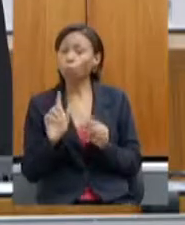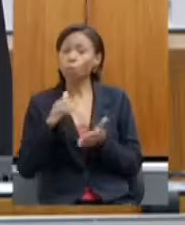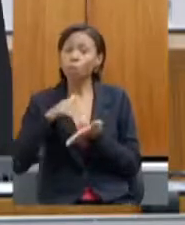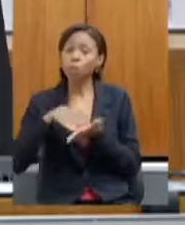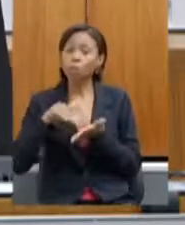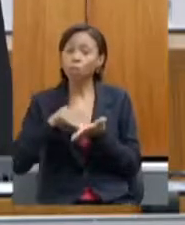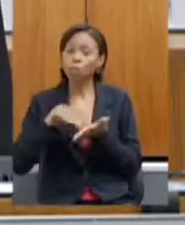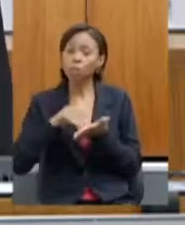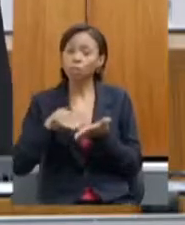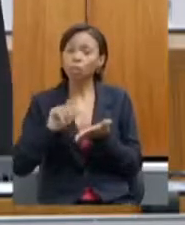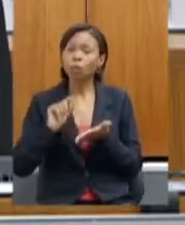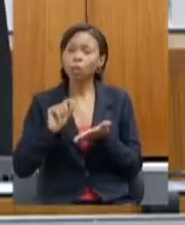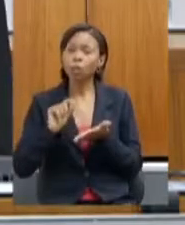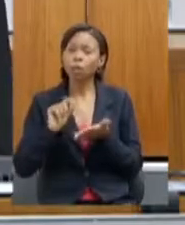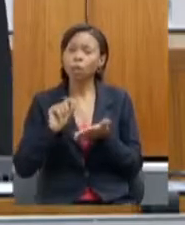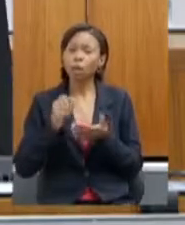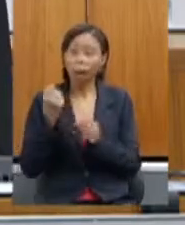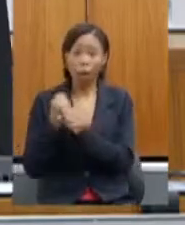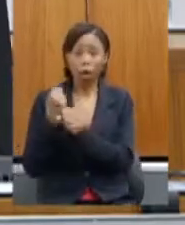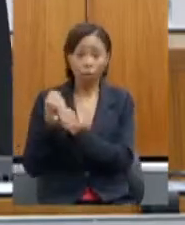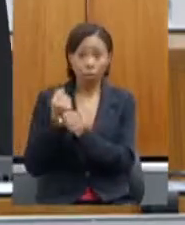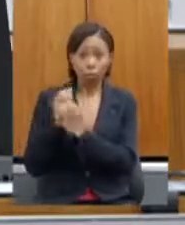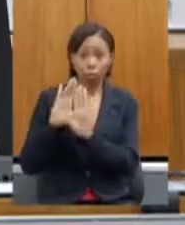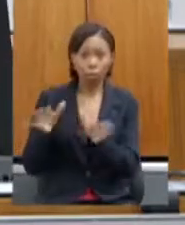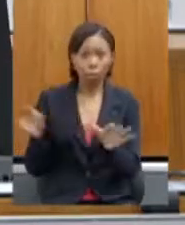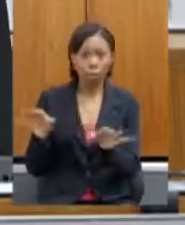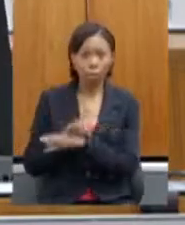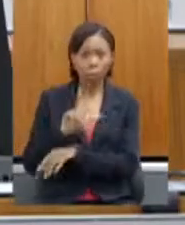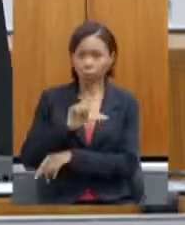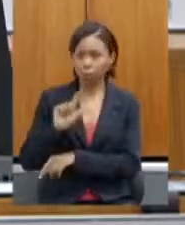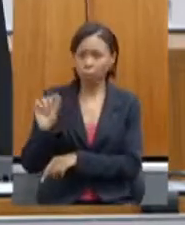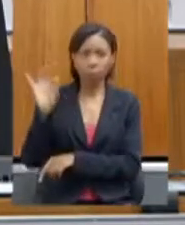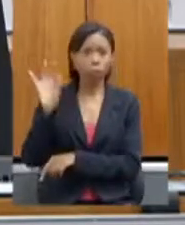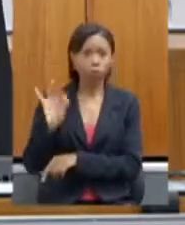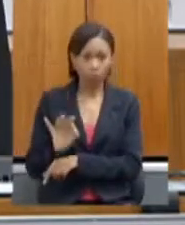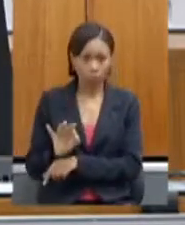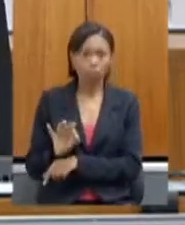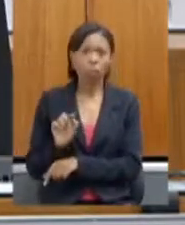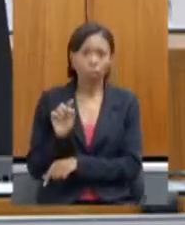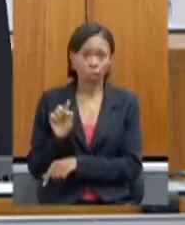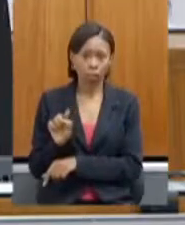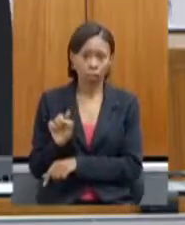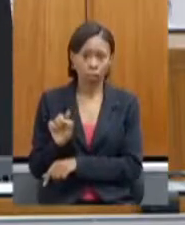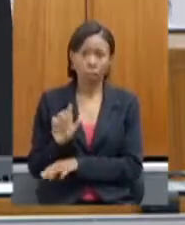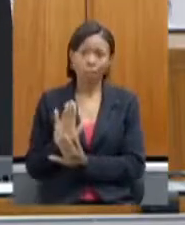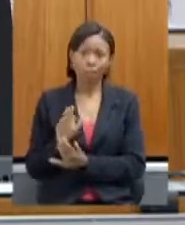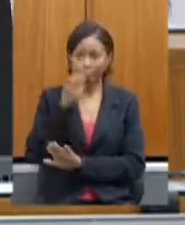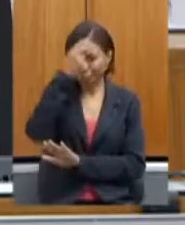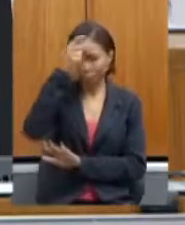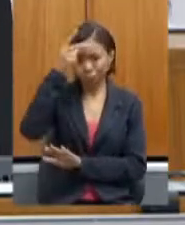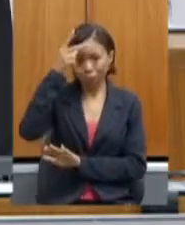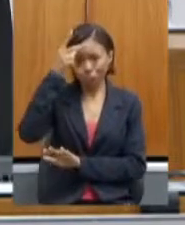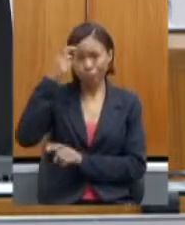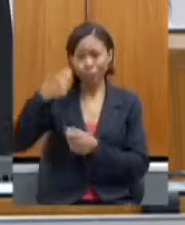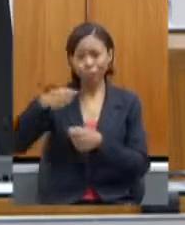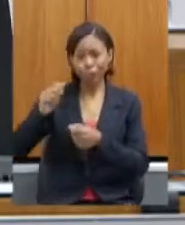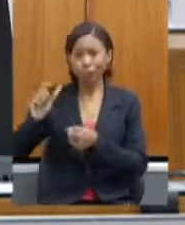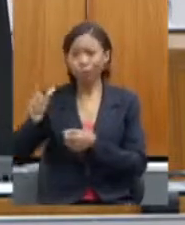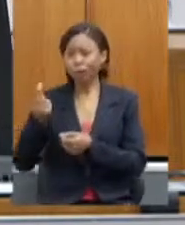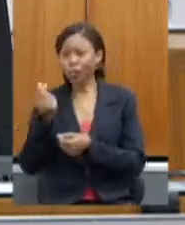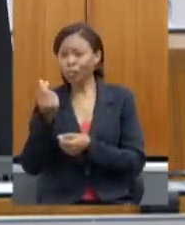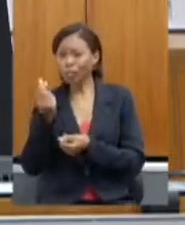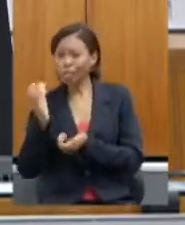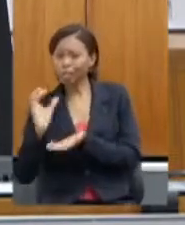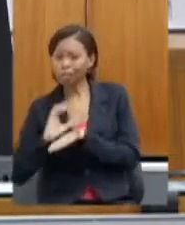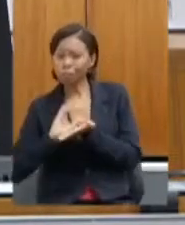a obra estava pronta 100% rigorosamente dentro do projetado e a prefeitura teve que devolver o recurso porque o terreno não